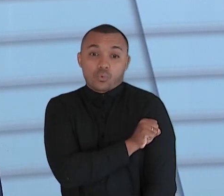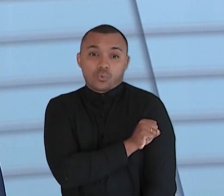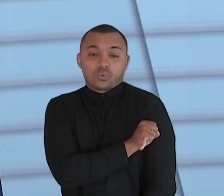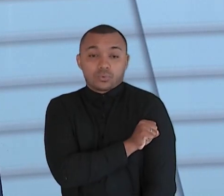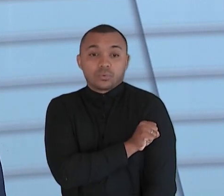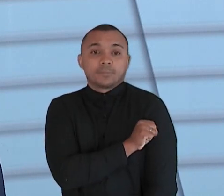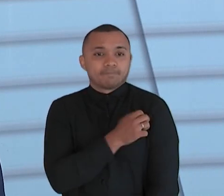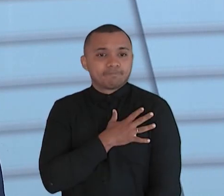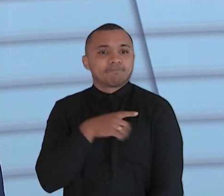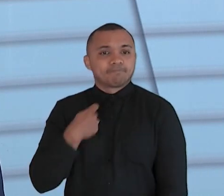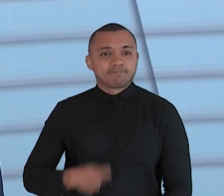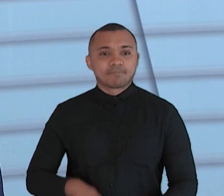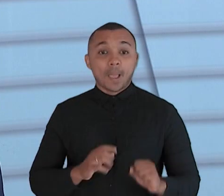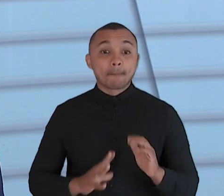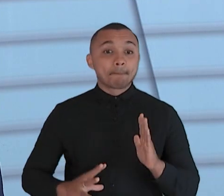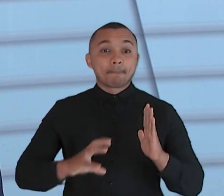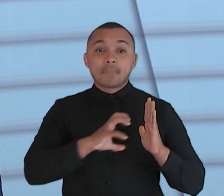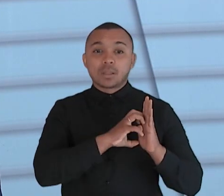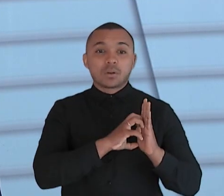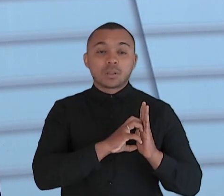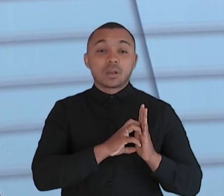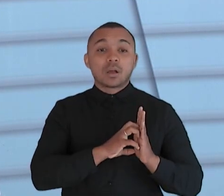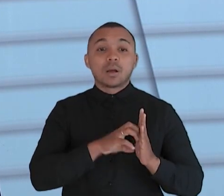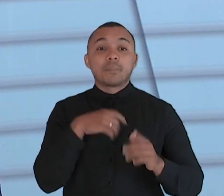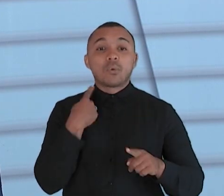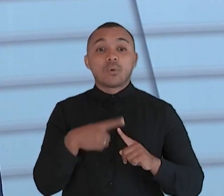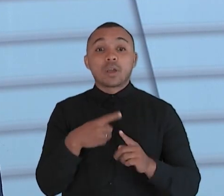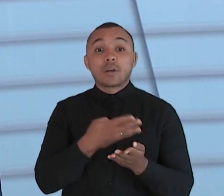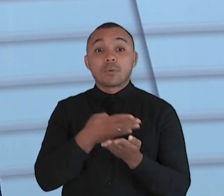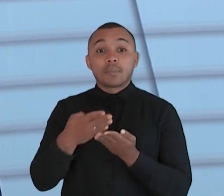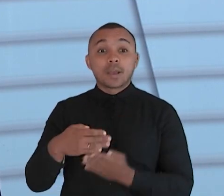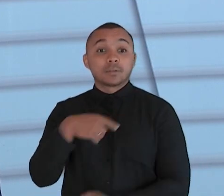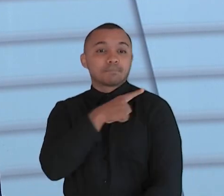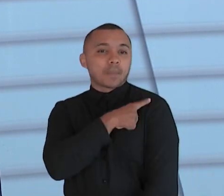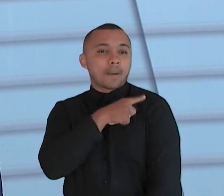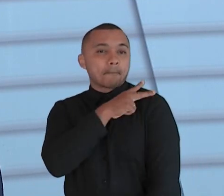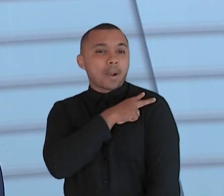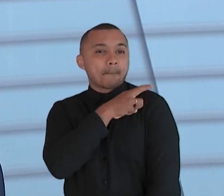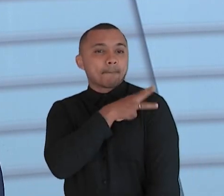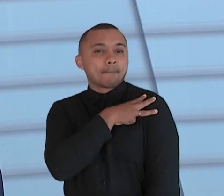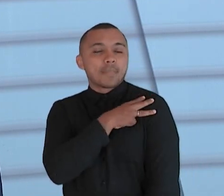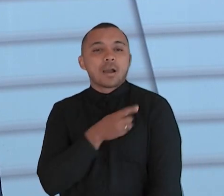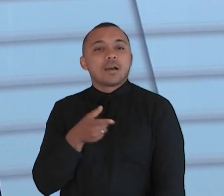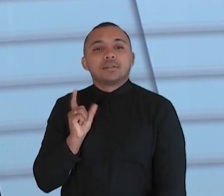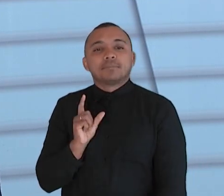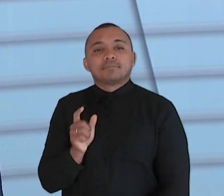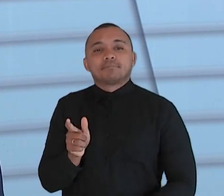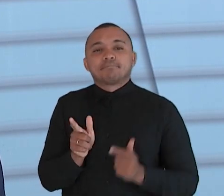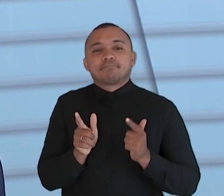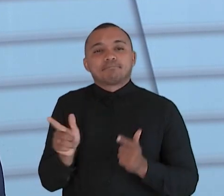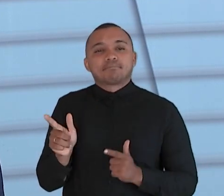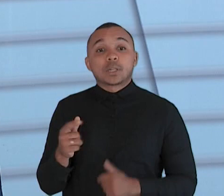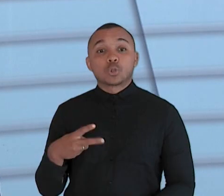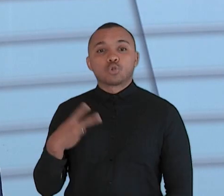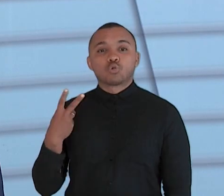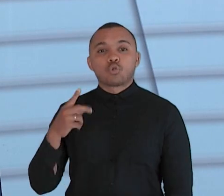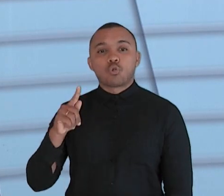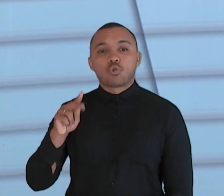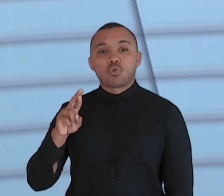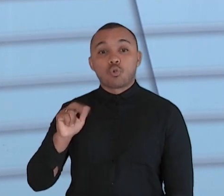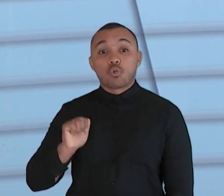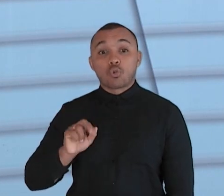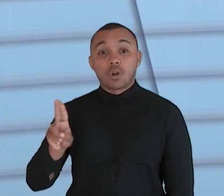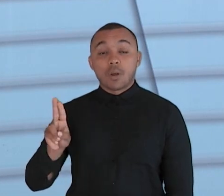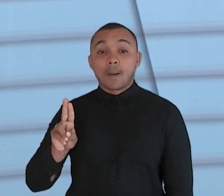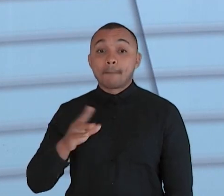precisava me matricular para fazer o ensino médio, chamava, na época, o segundo grau. E a escola mais